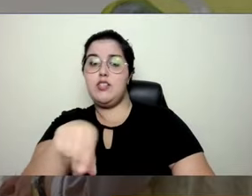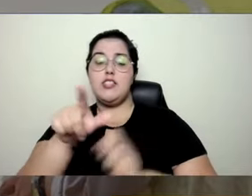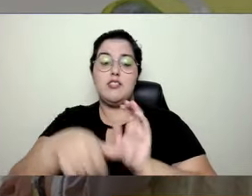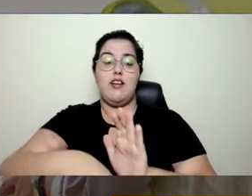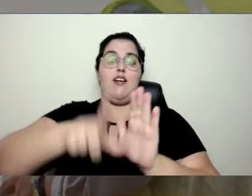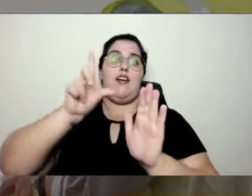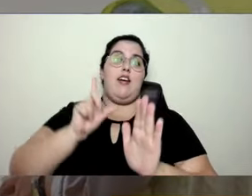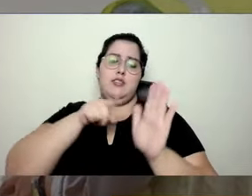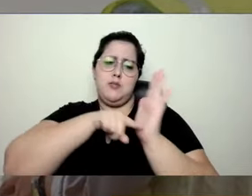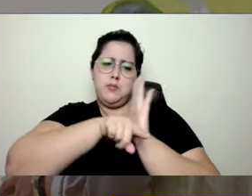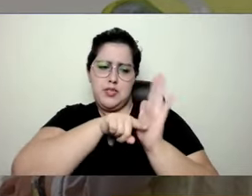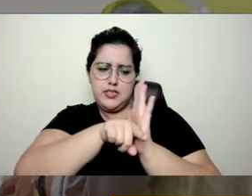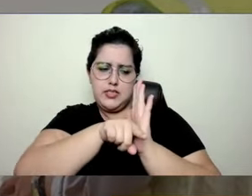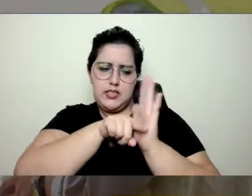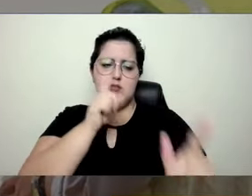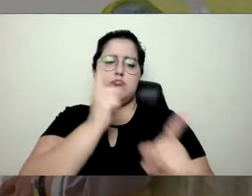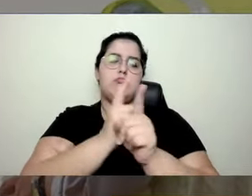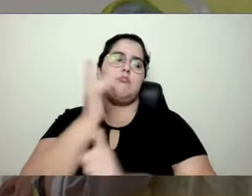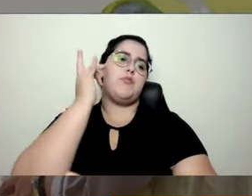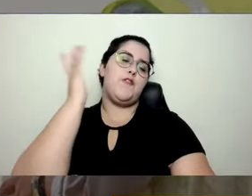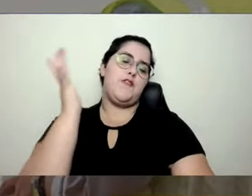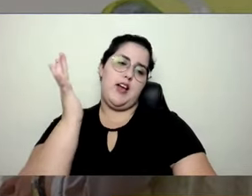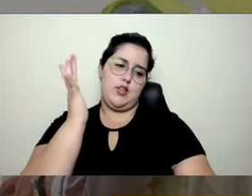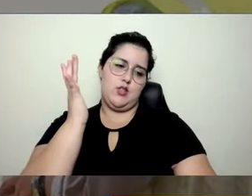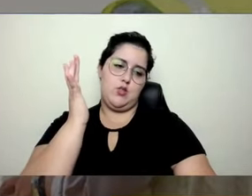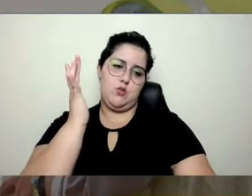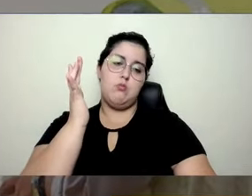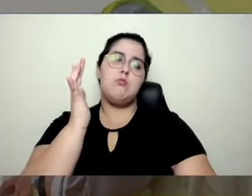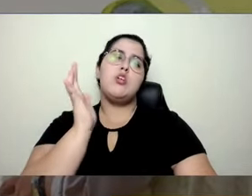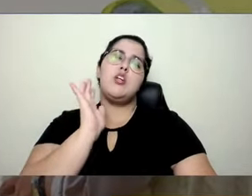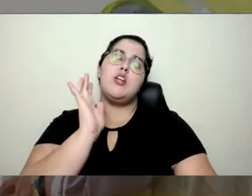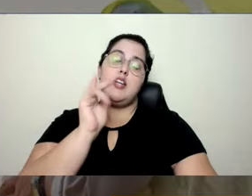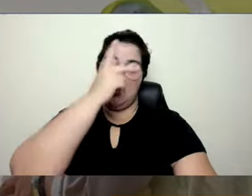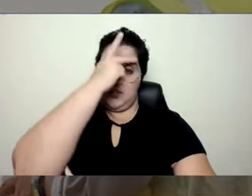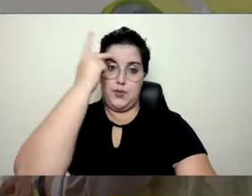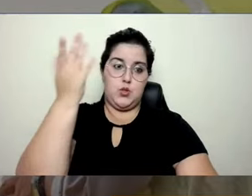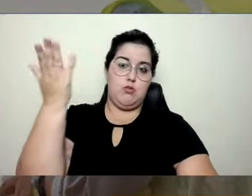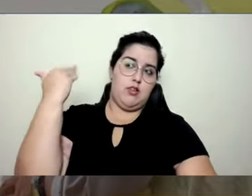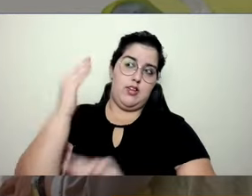muita gente, muita gente até, que se formou há pouco tempo atrás, inclusive.